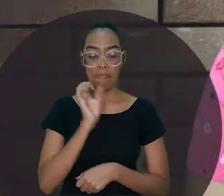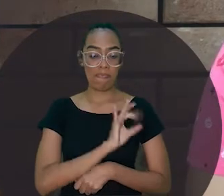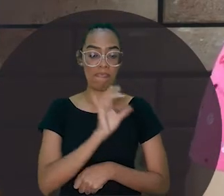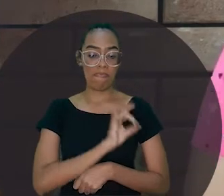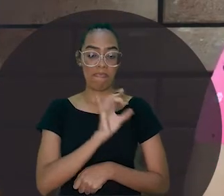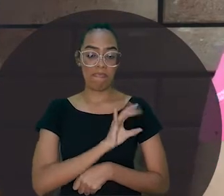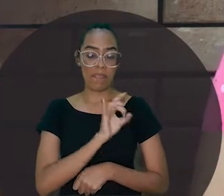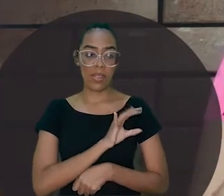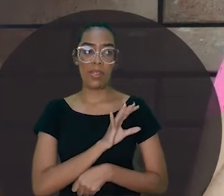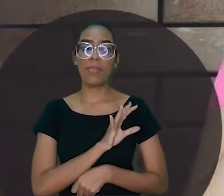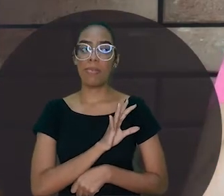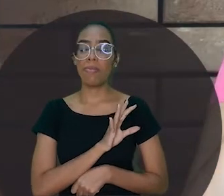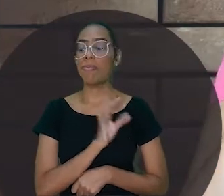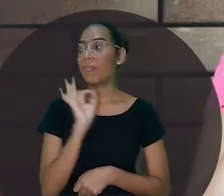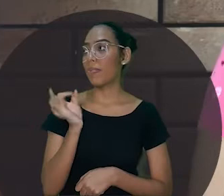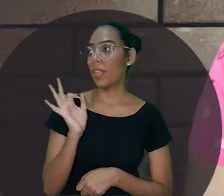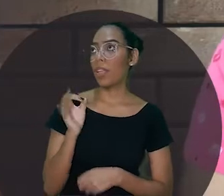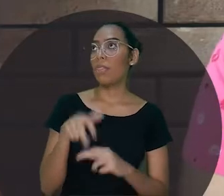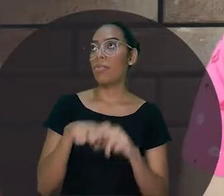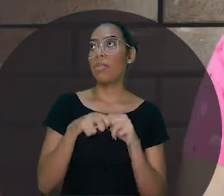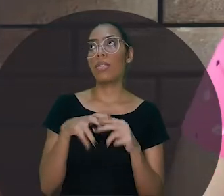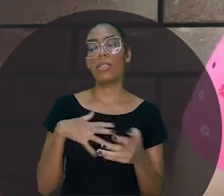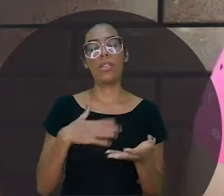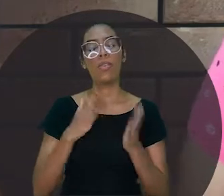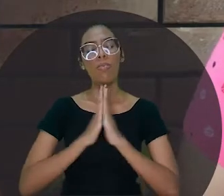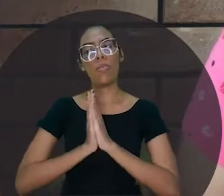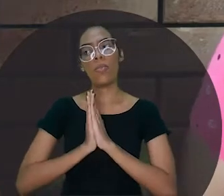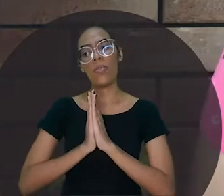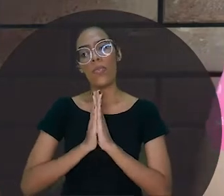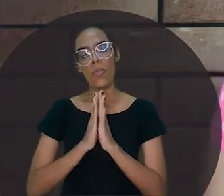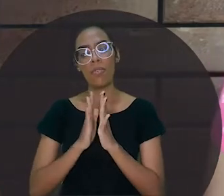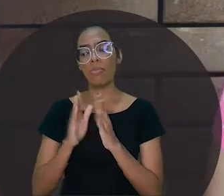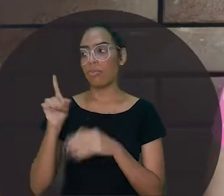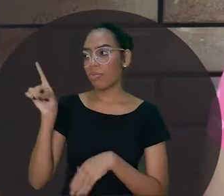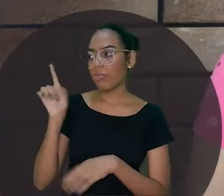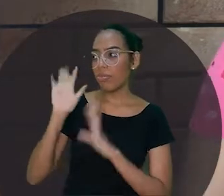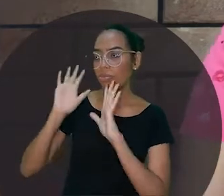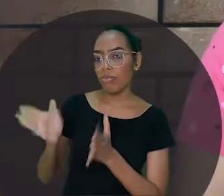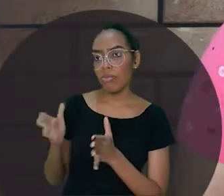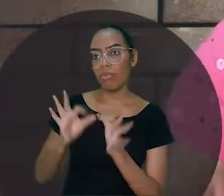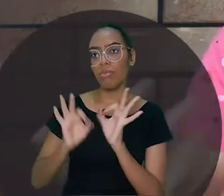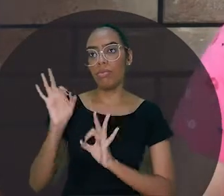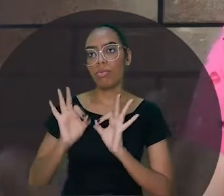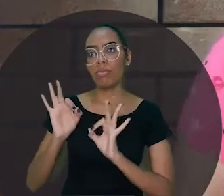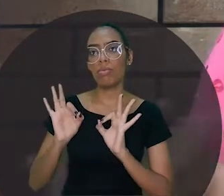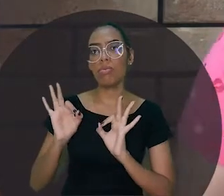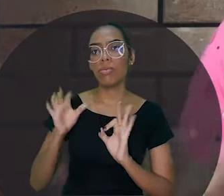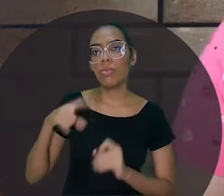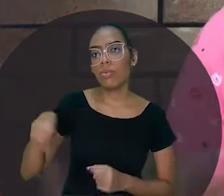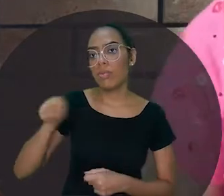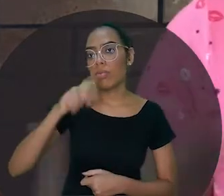de medo, mortinha de medo. Então, ela pegou e disse, ô, seu macaco. O senhor que já está aí